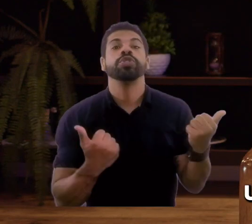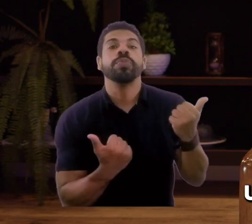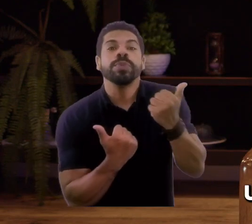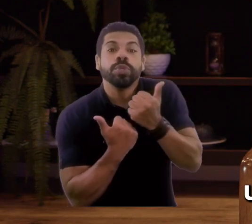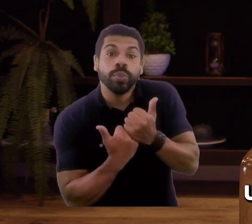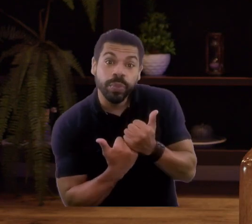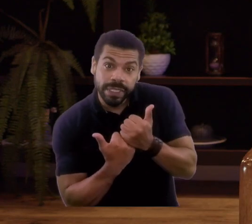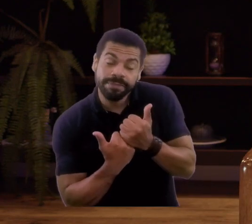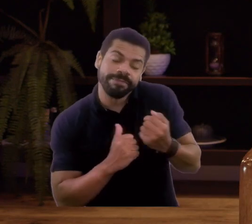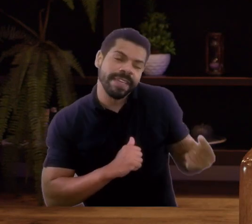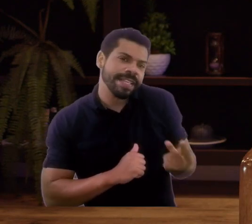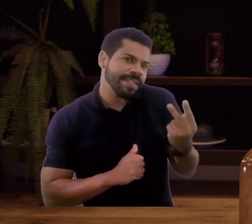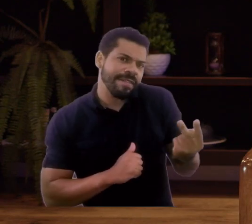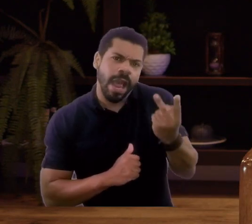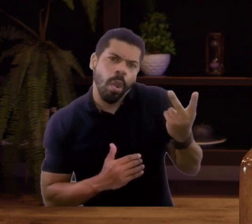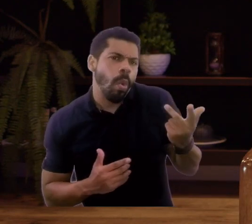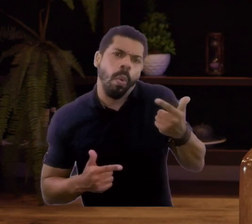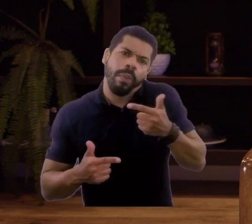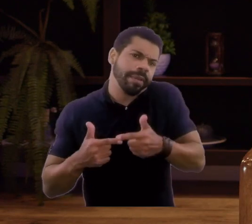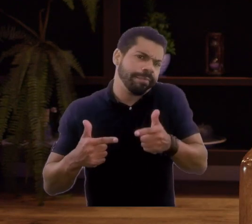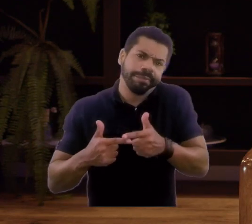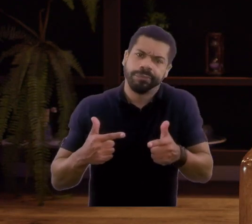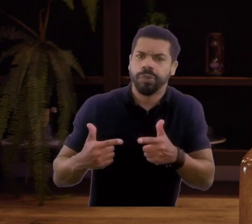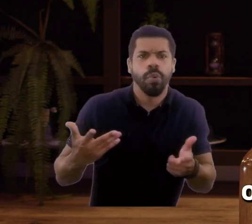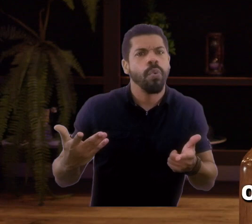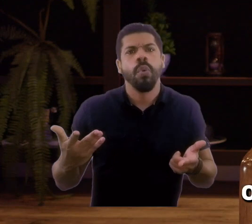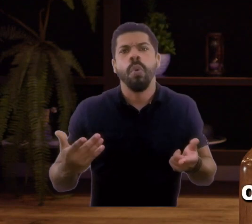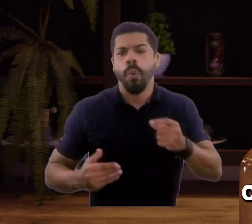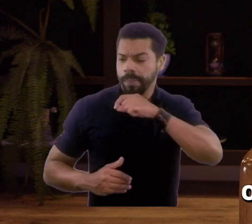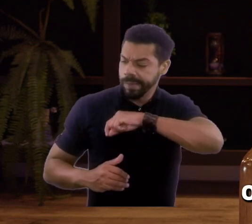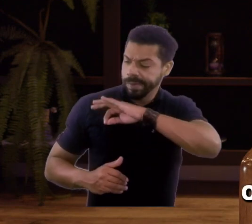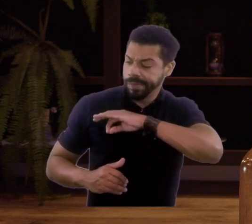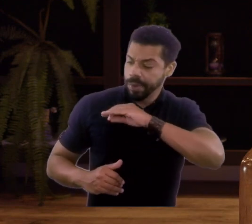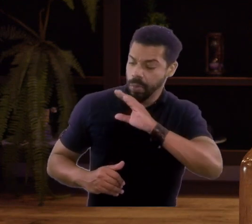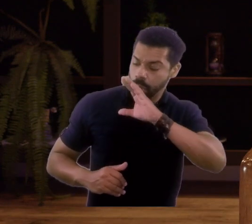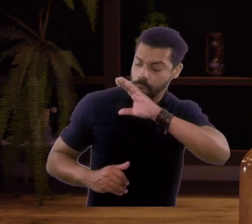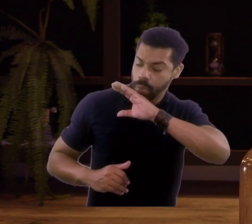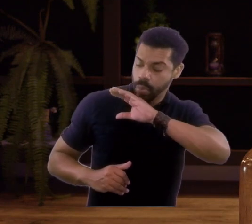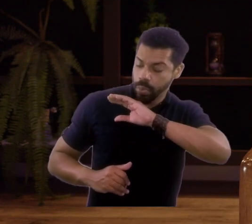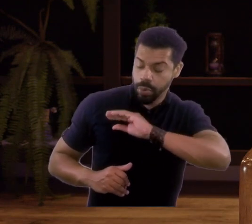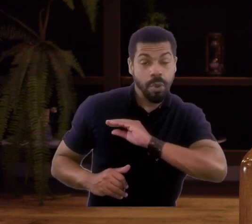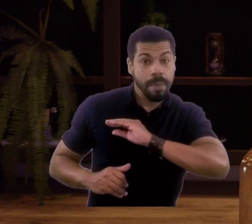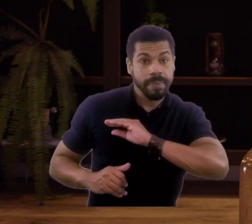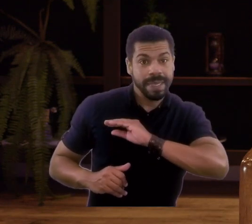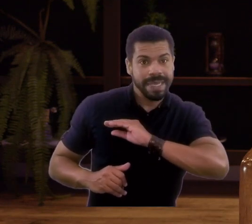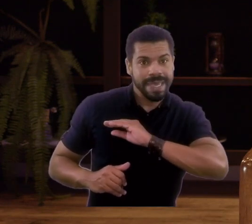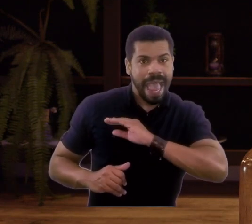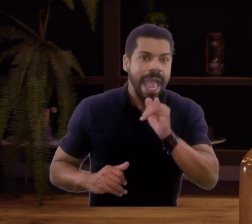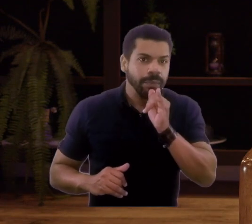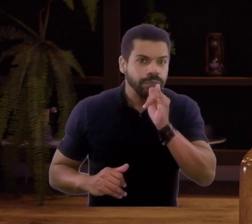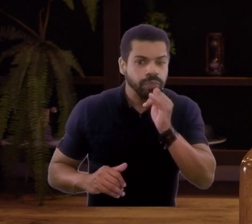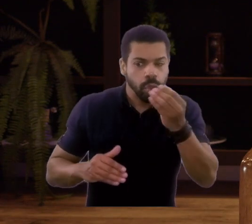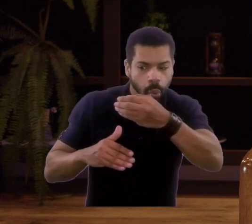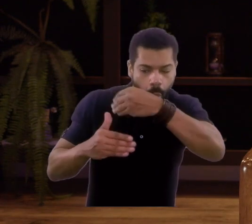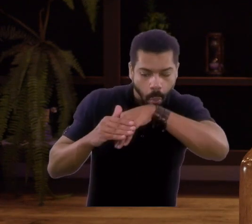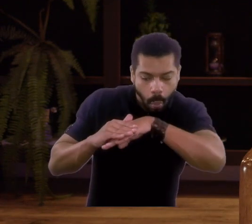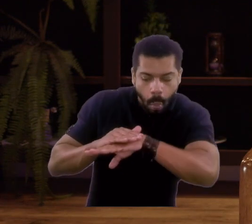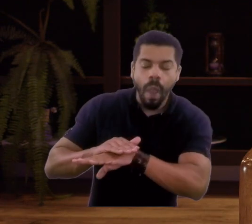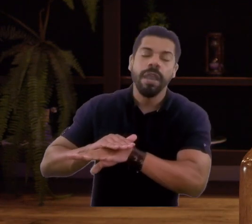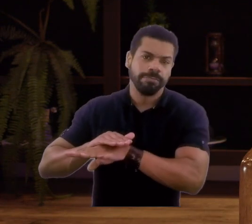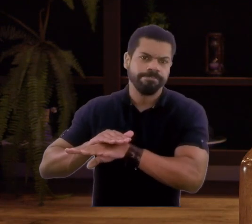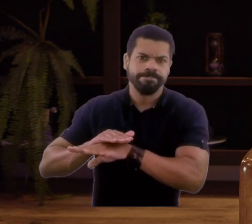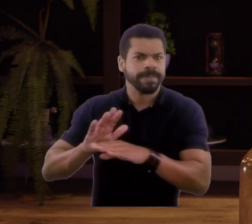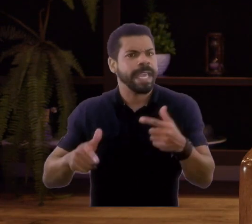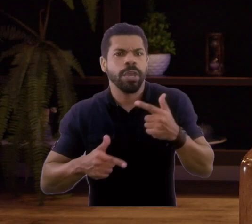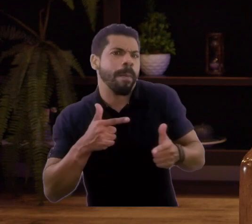repor esse custo aqui que eu tive, que eu não tinha previsto, ou de repente meu custo de vida, minha renda caiu um pouquinho, eu seguro meu nível